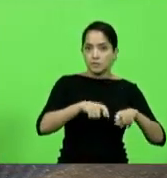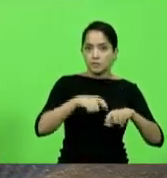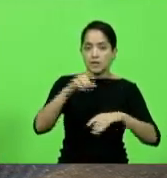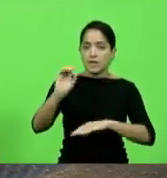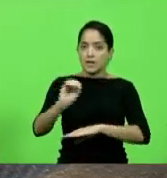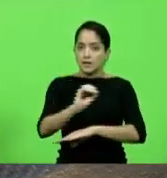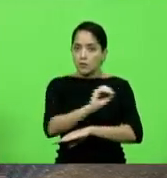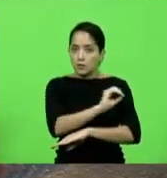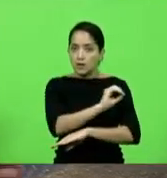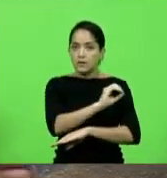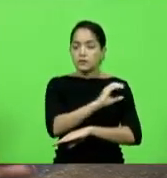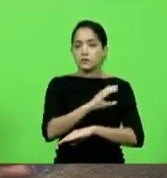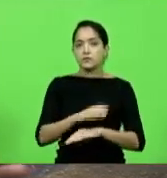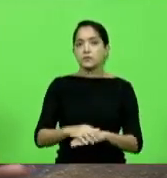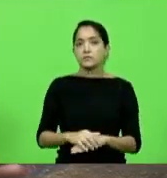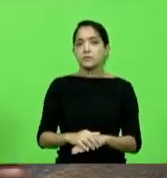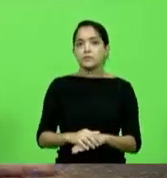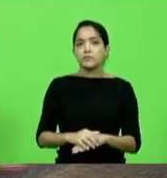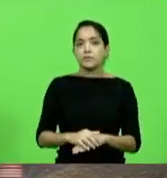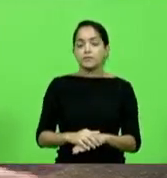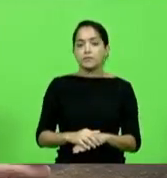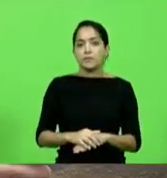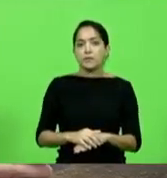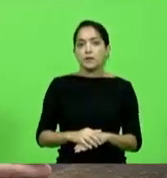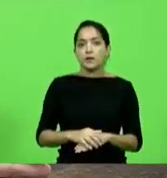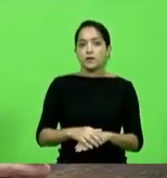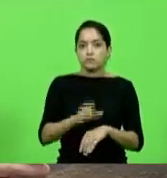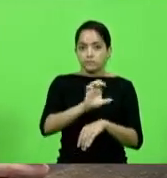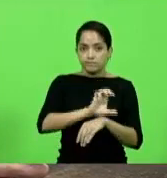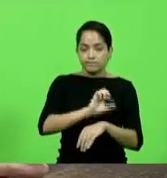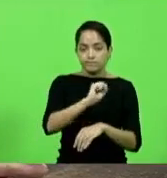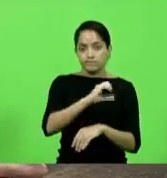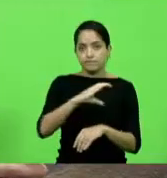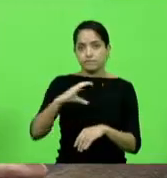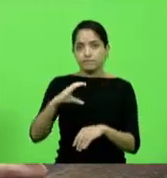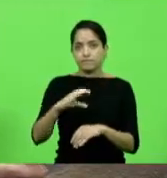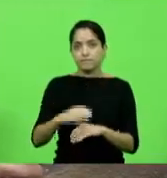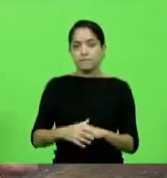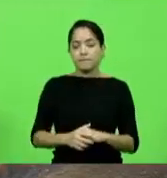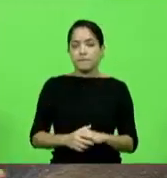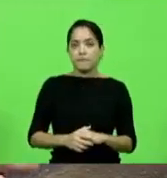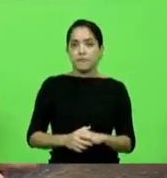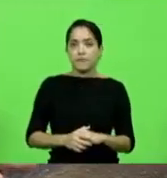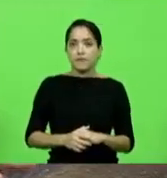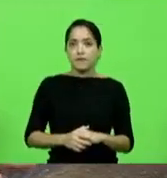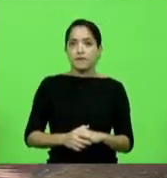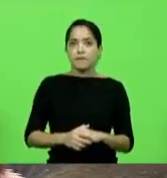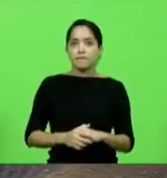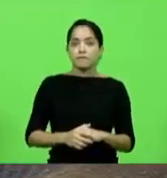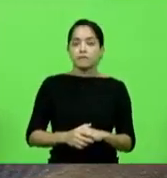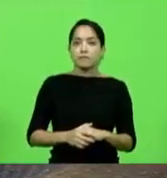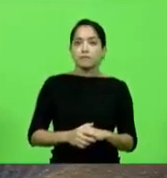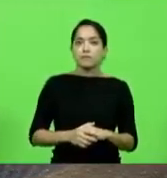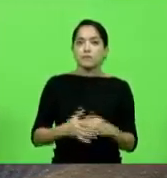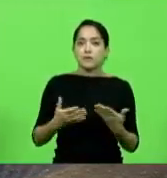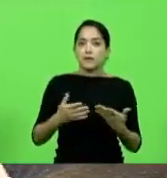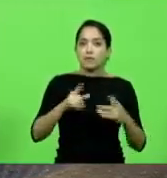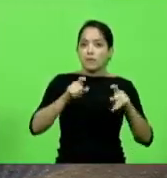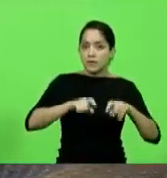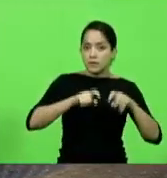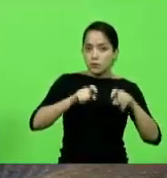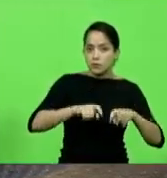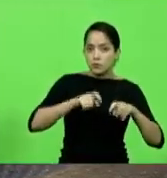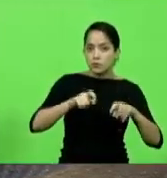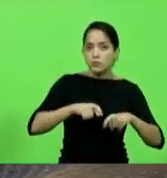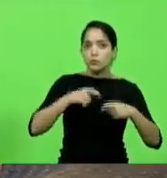oeste enfim o estado de Santa Catarina compõe uma agricultura uma